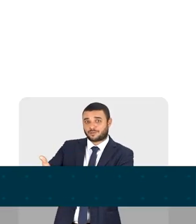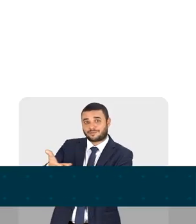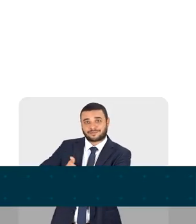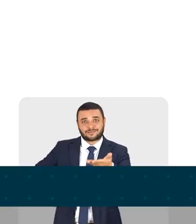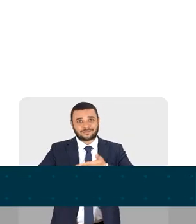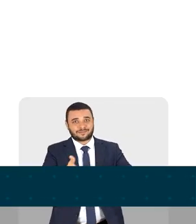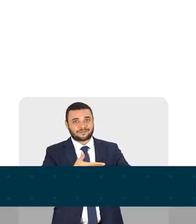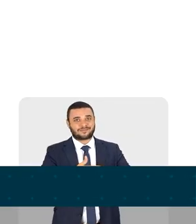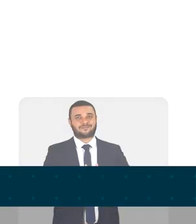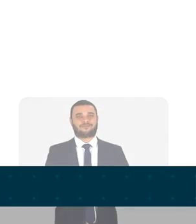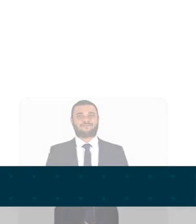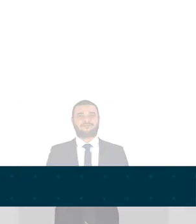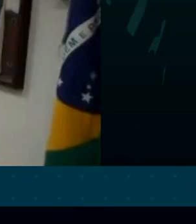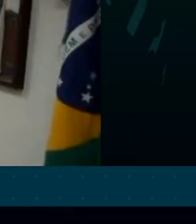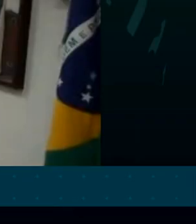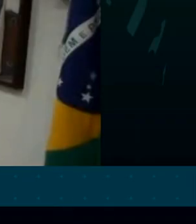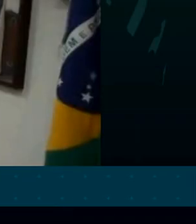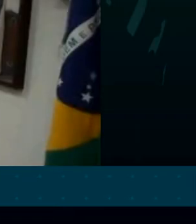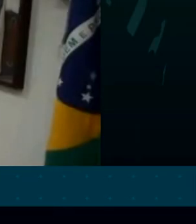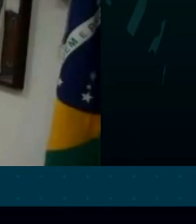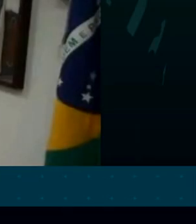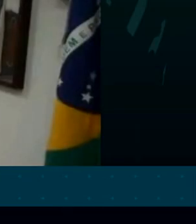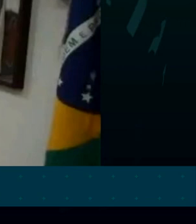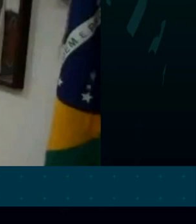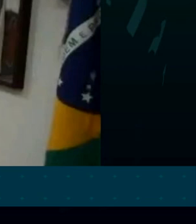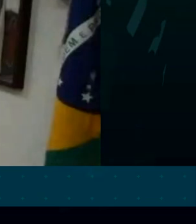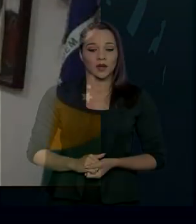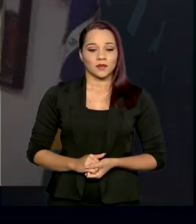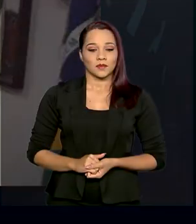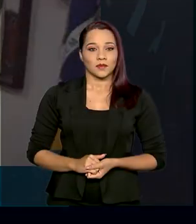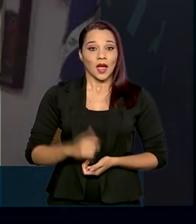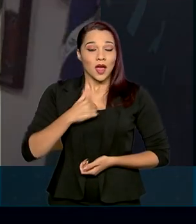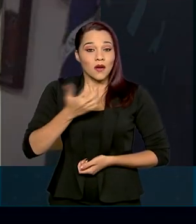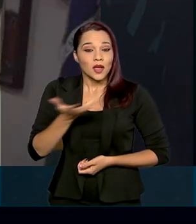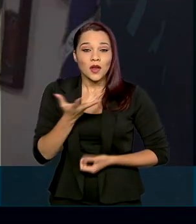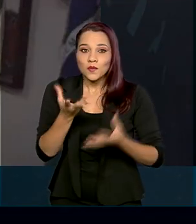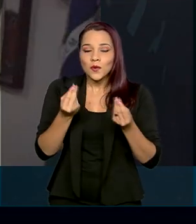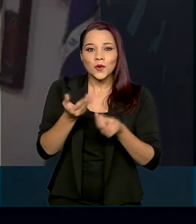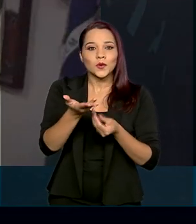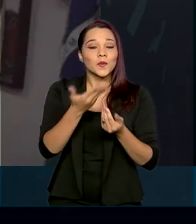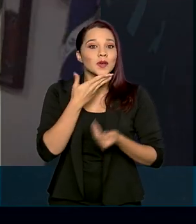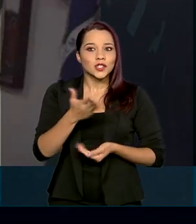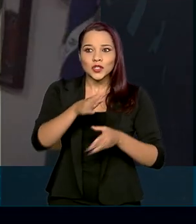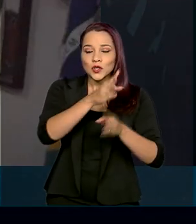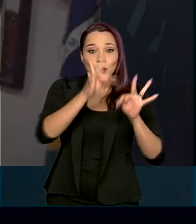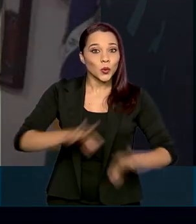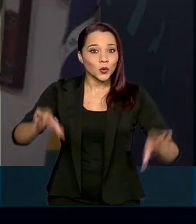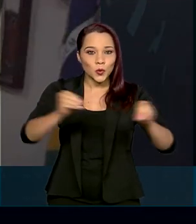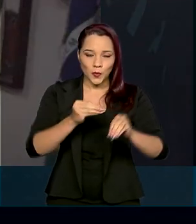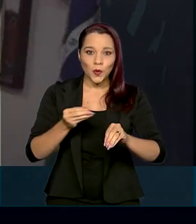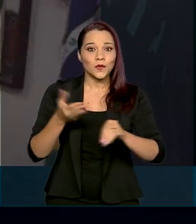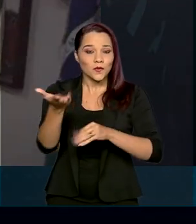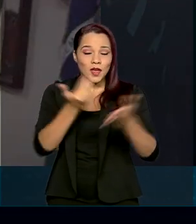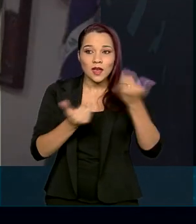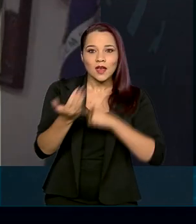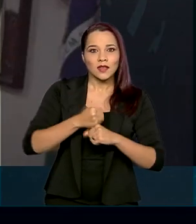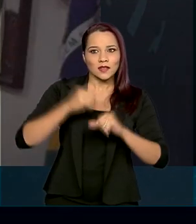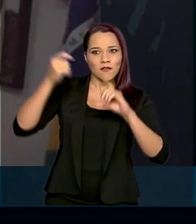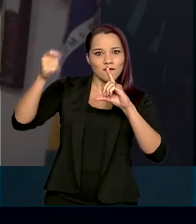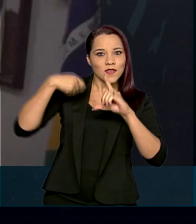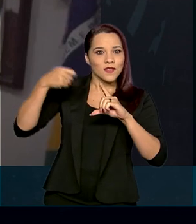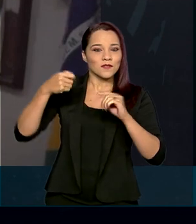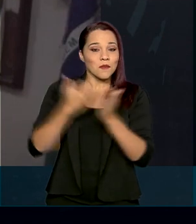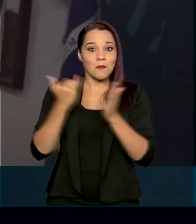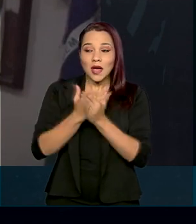cuidando de todo mundo. Eu quero muito pedir a todo mundo que participe. Nós queremos, assim, uns vídeos mais